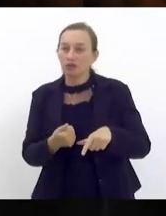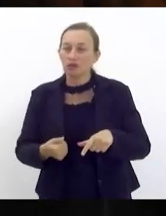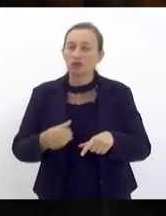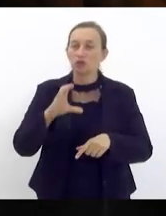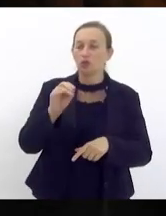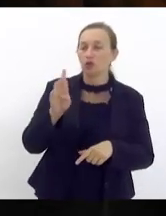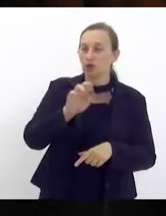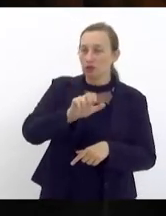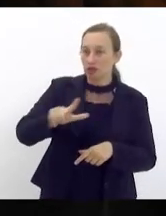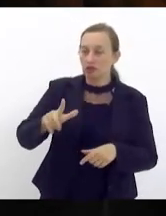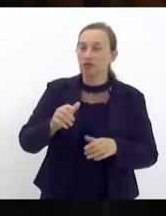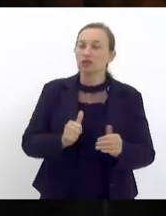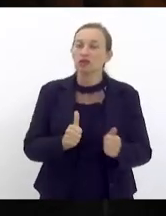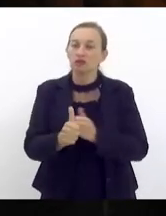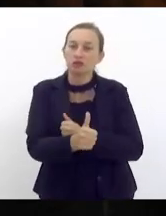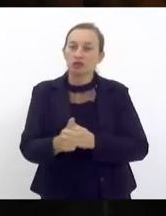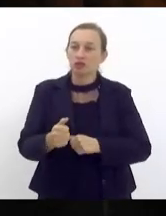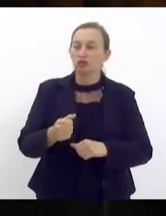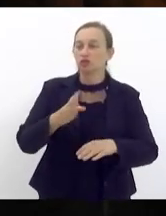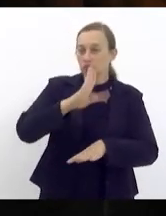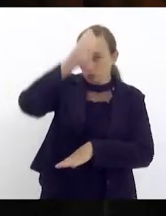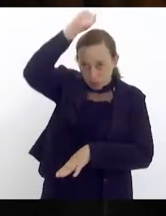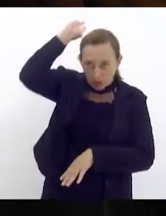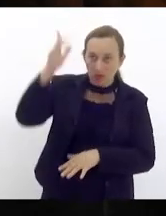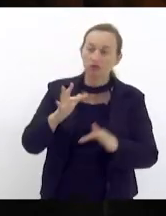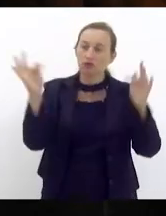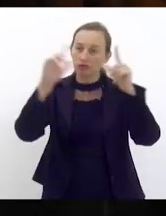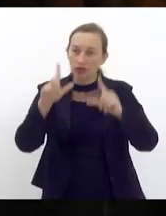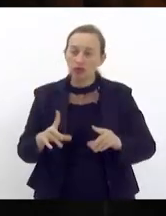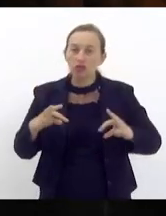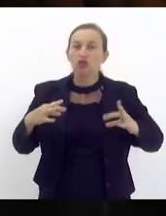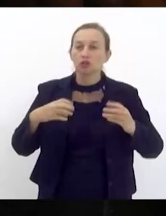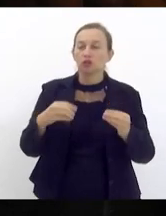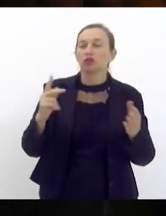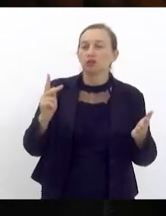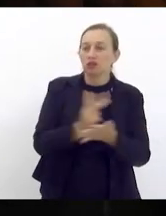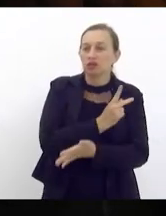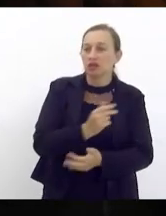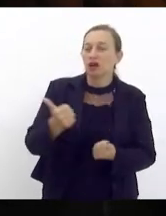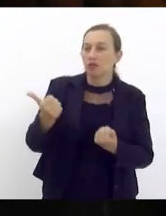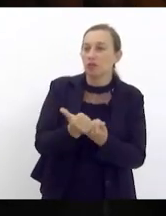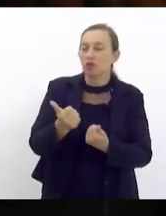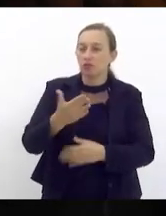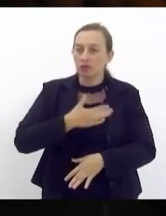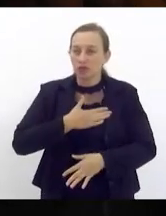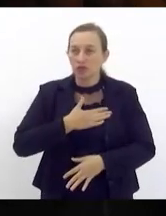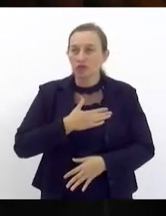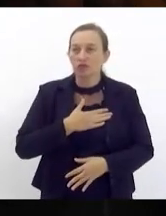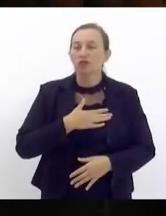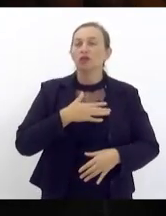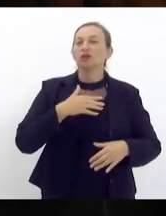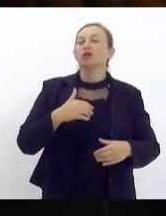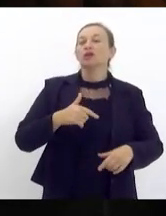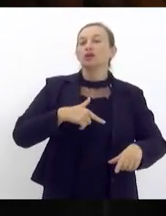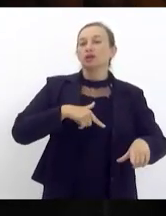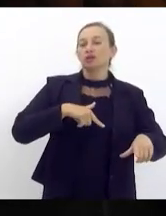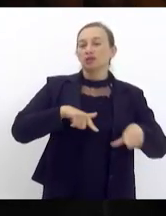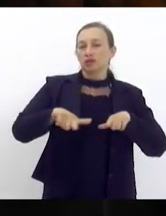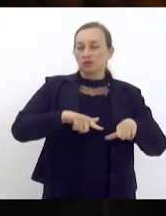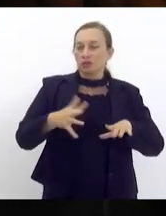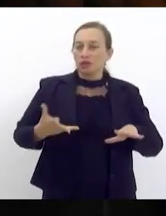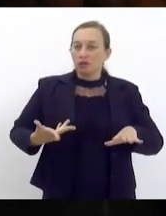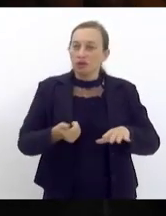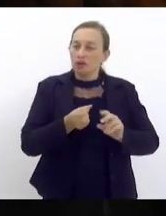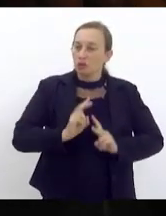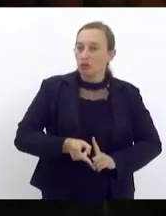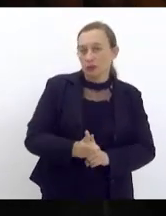realizando à frente dos bombeiros estou muito feliz com tudo isso que está acontecendo saiba que ele tem meu apoio que eu estou aí para apoiar esse trabalho maravilhoso e dar